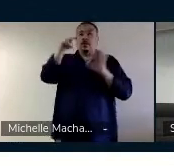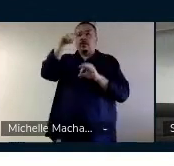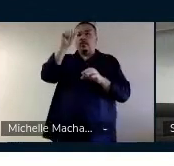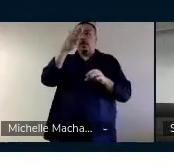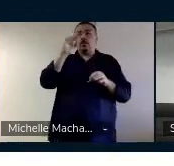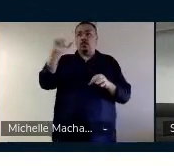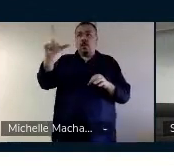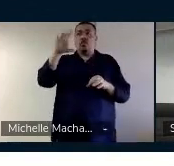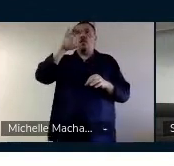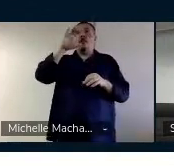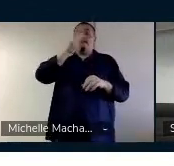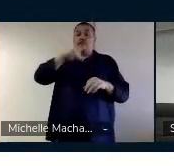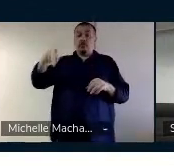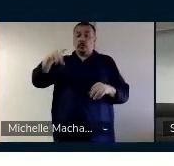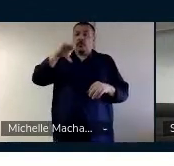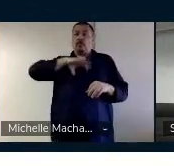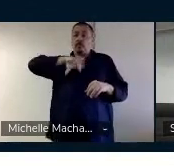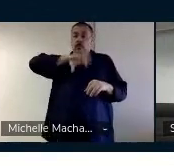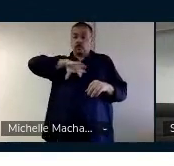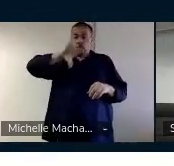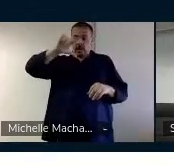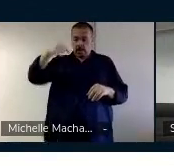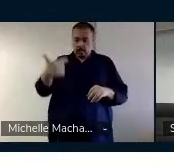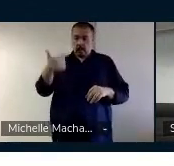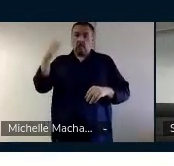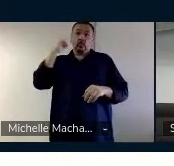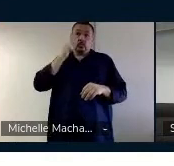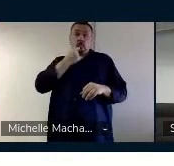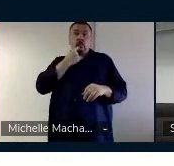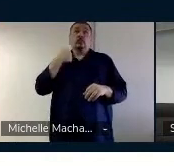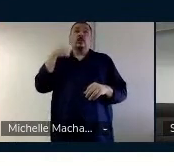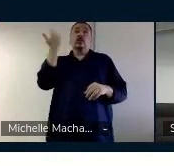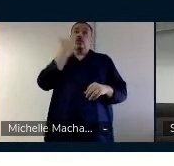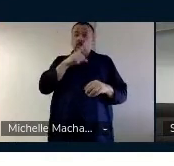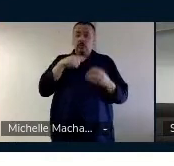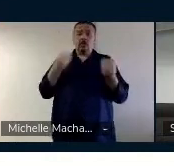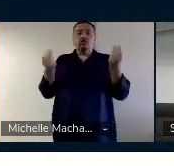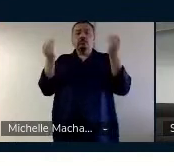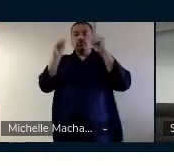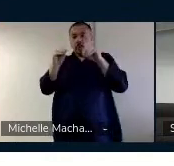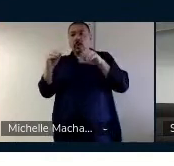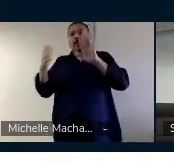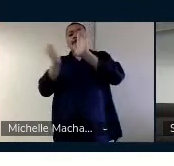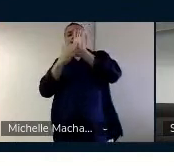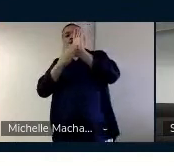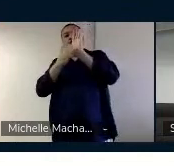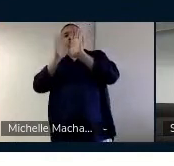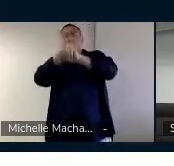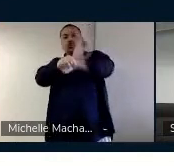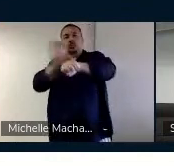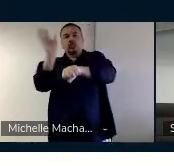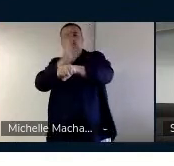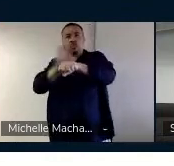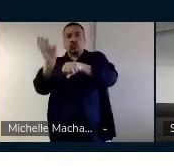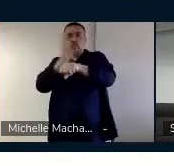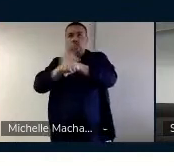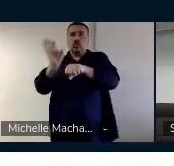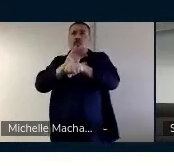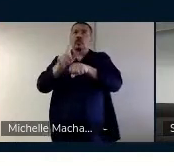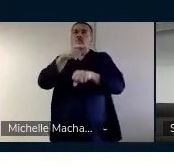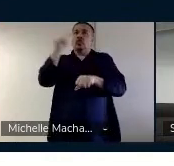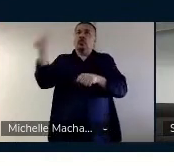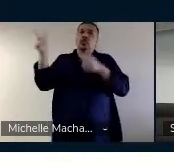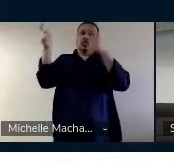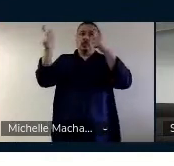professores de português como segunda língua para surdos, para que eles pudessem aplicar a proposta do curso em